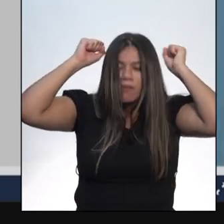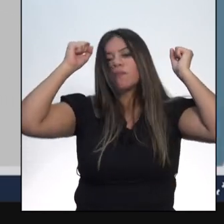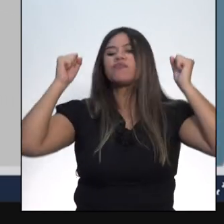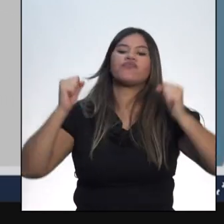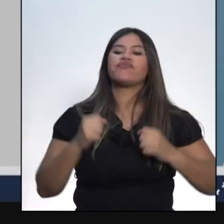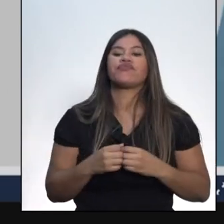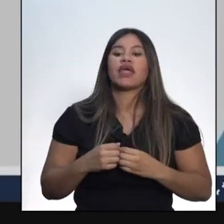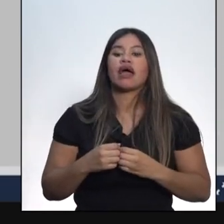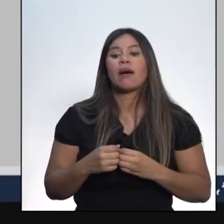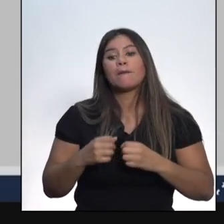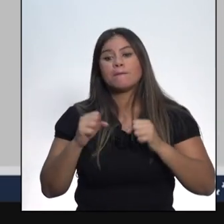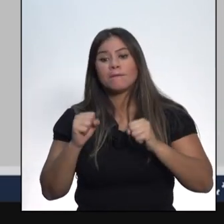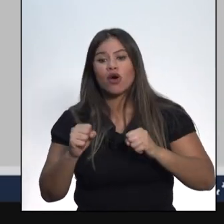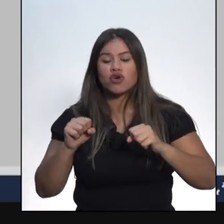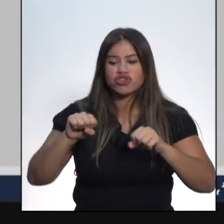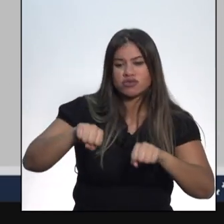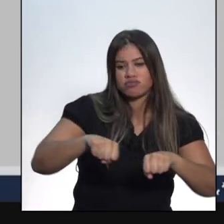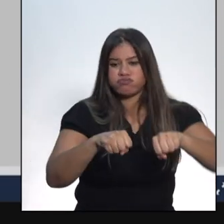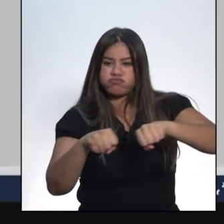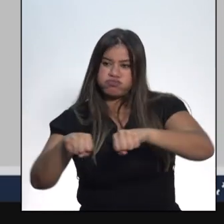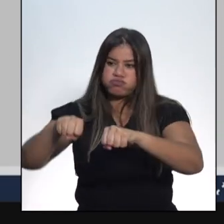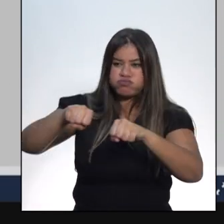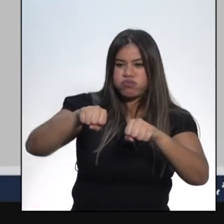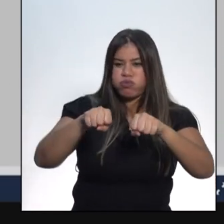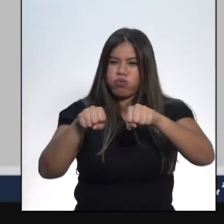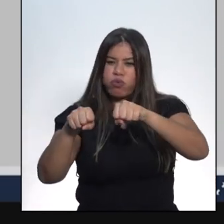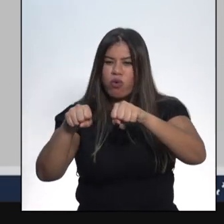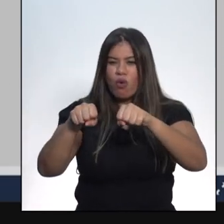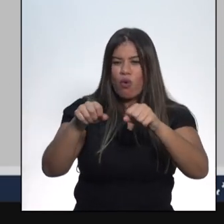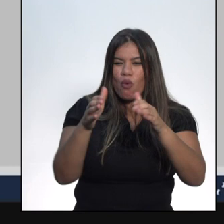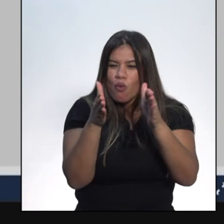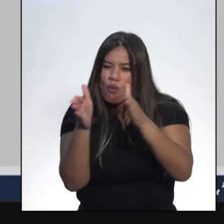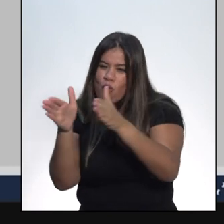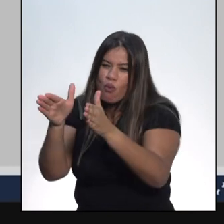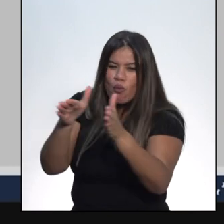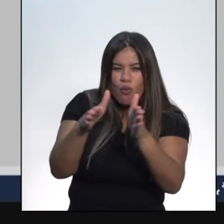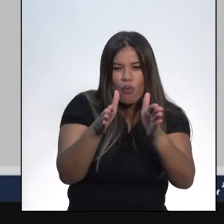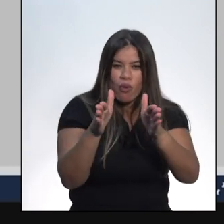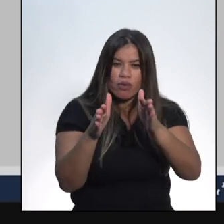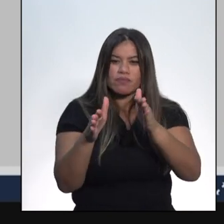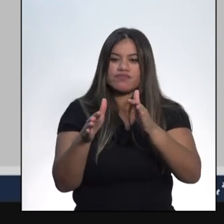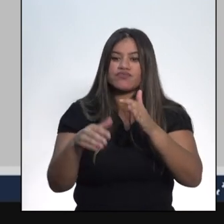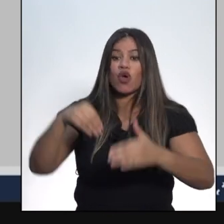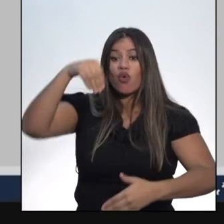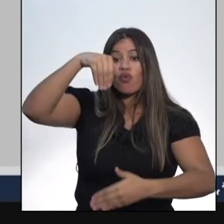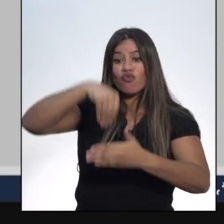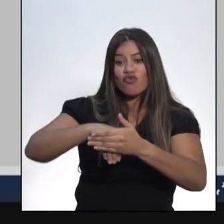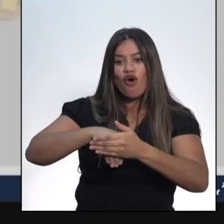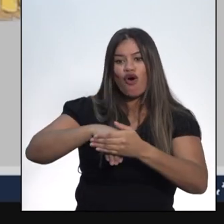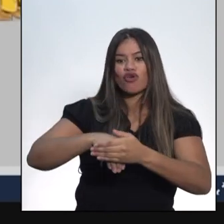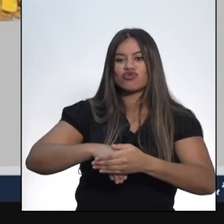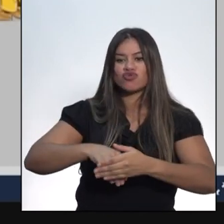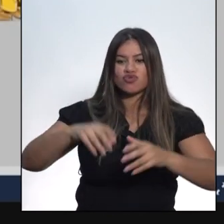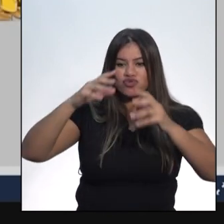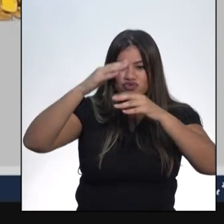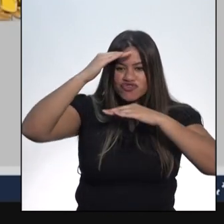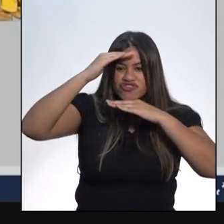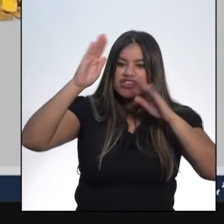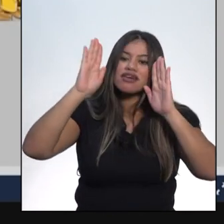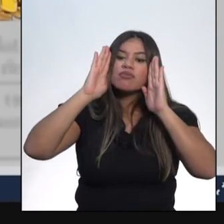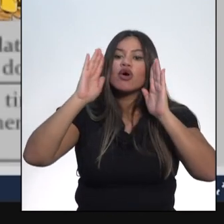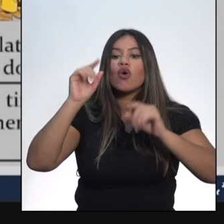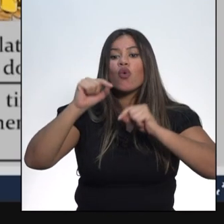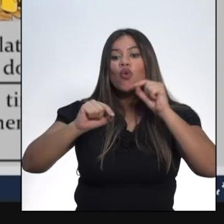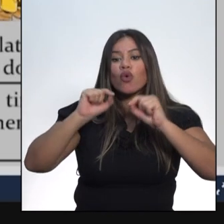servindo para amarrá-lo ou dirigí-lo, direcioná-lo. Já o voto de cabresto era uma prática política que se